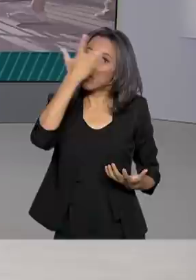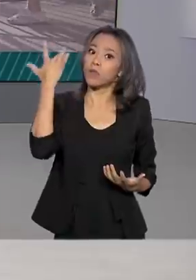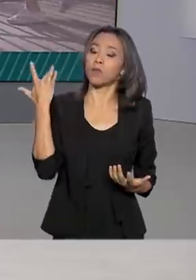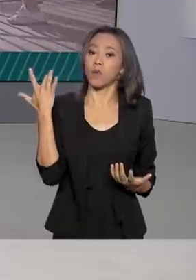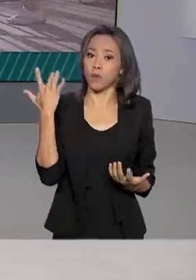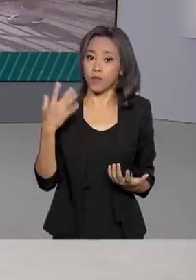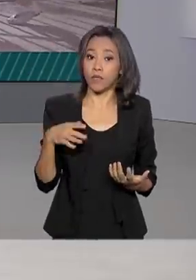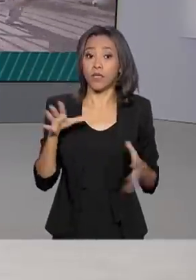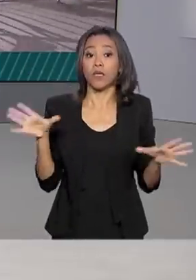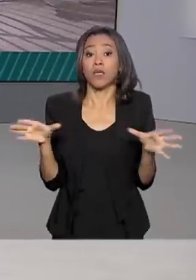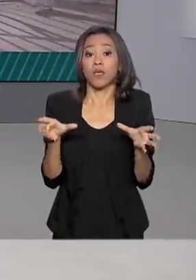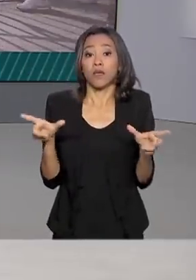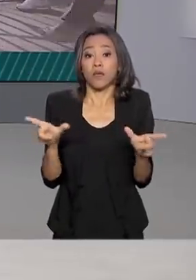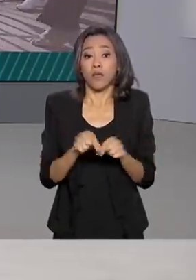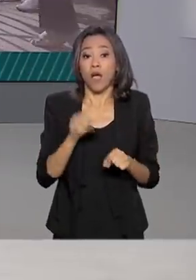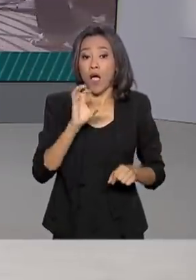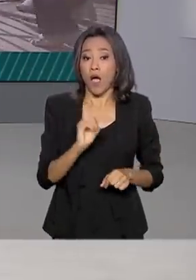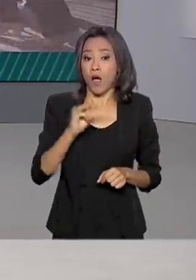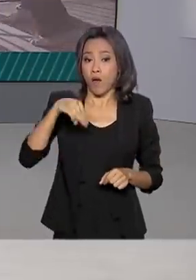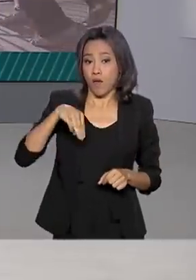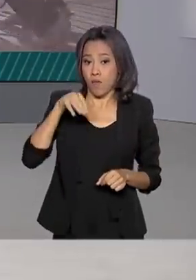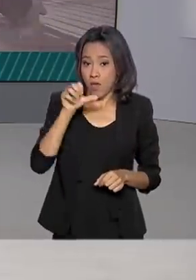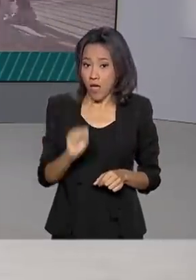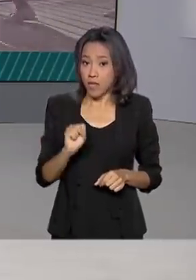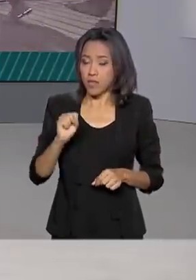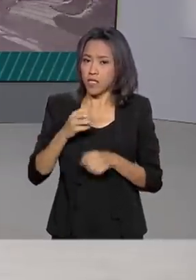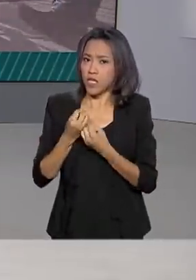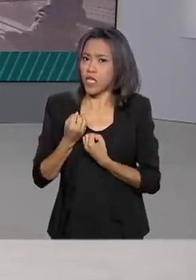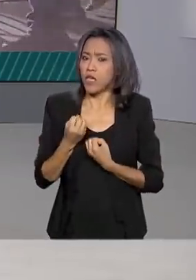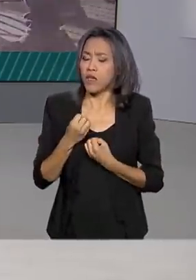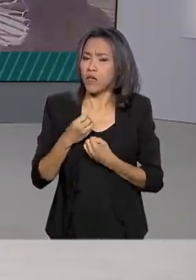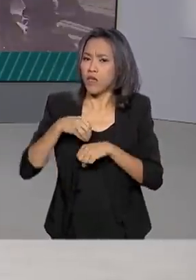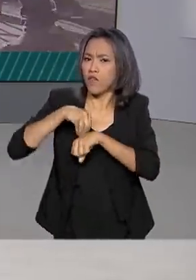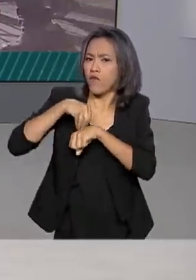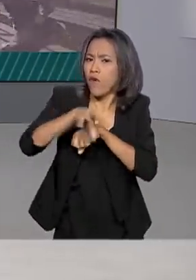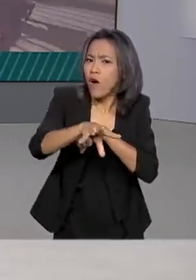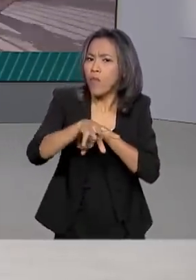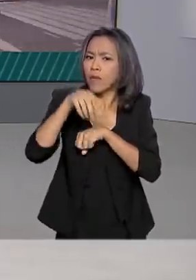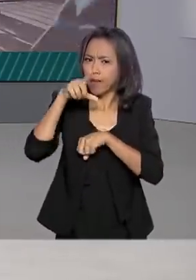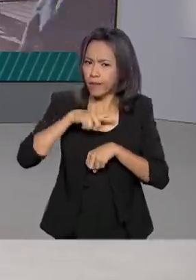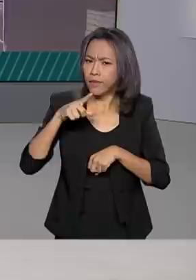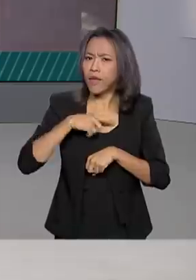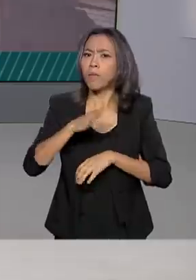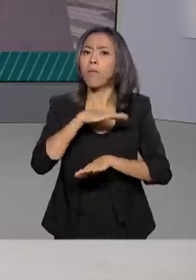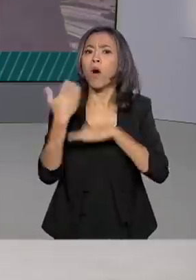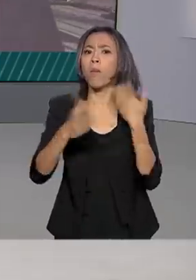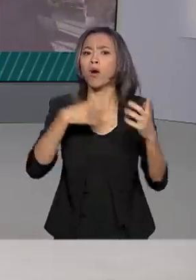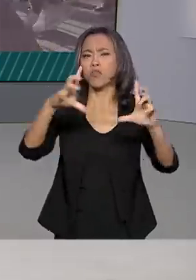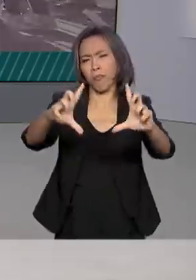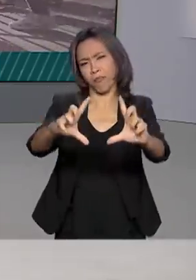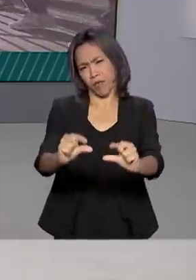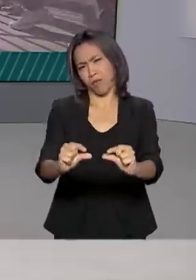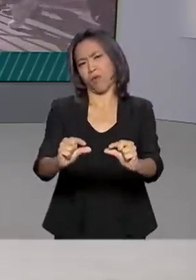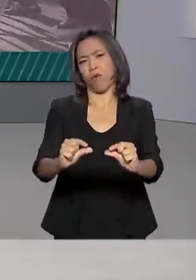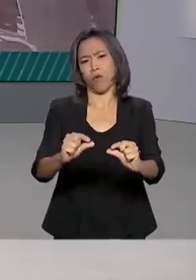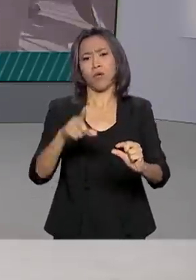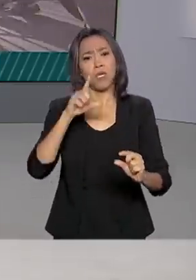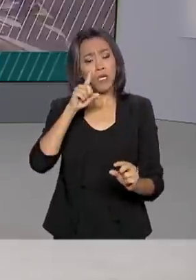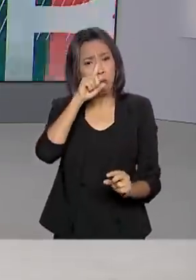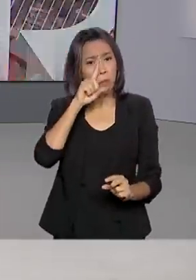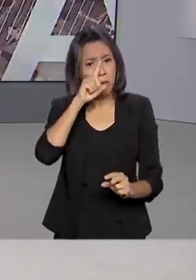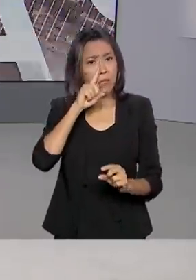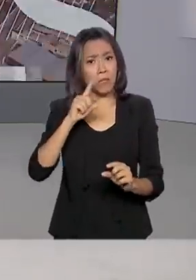E, diante disso, a Organização Mundial da Saúde, a OMS, informa que a doença tem uma taxa de mortalidade baixa e grupos de risco